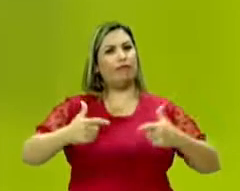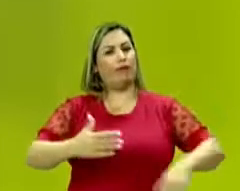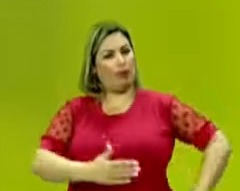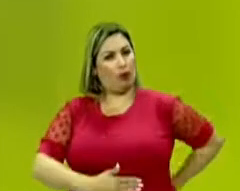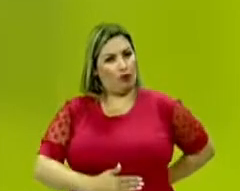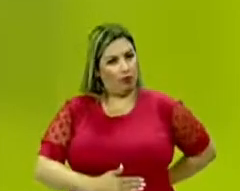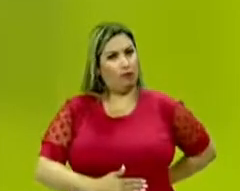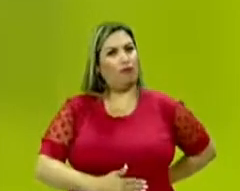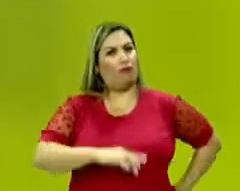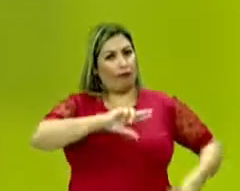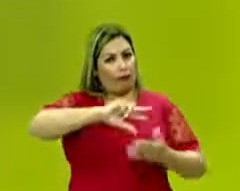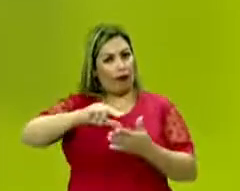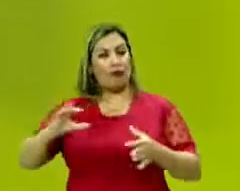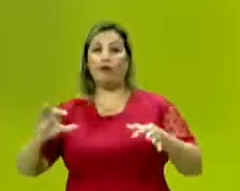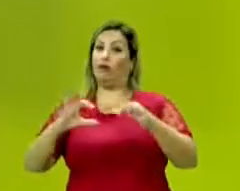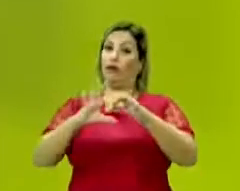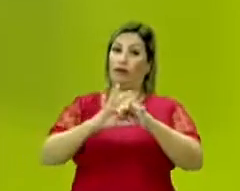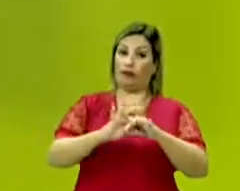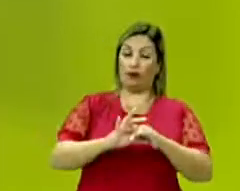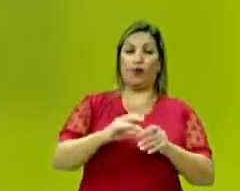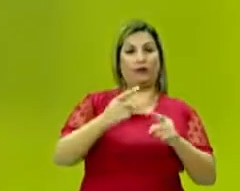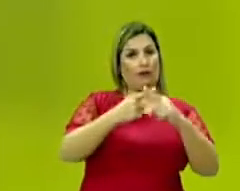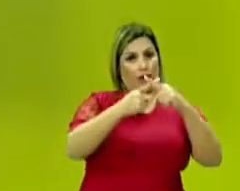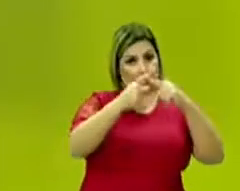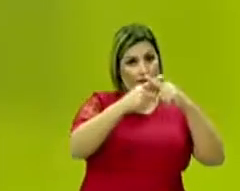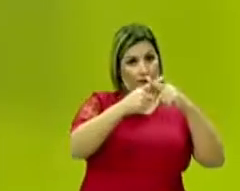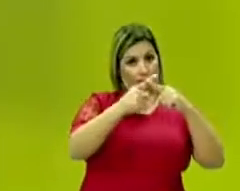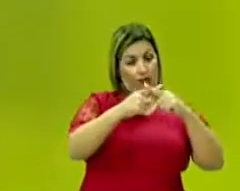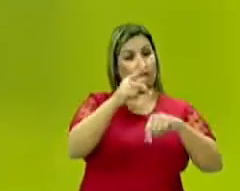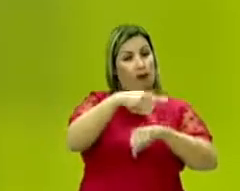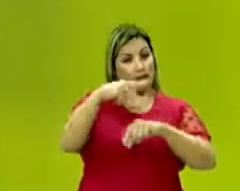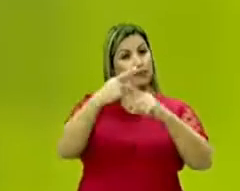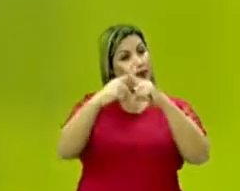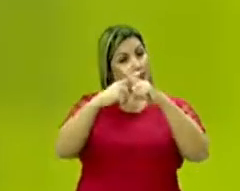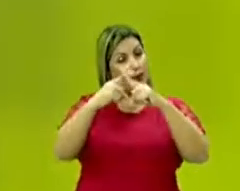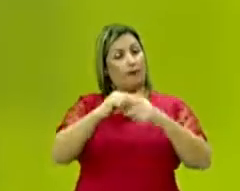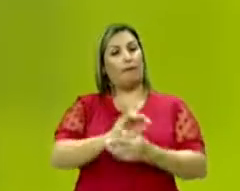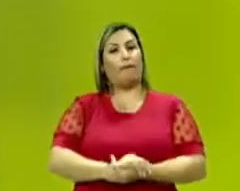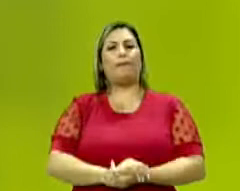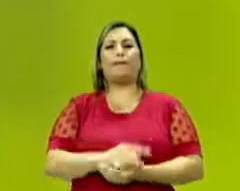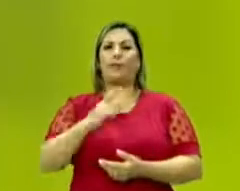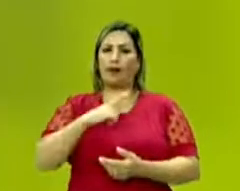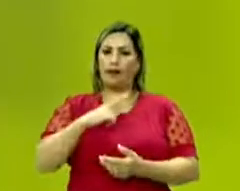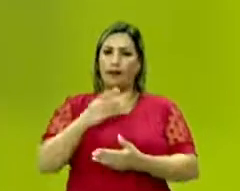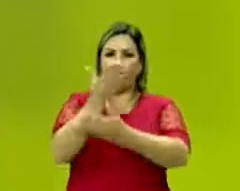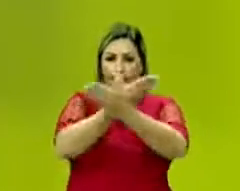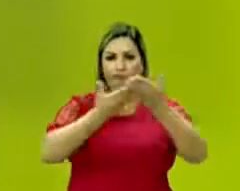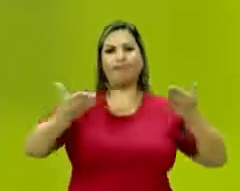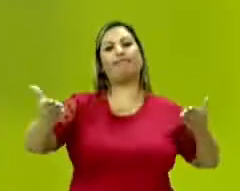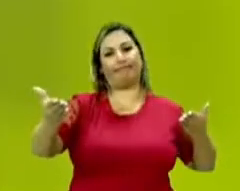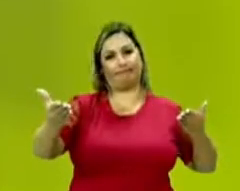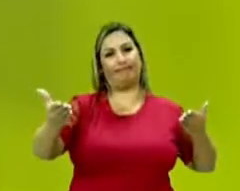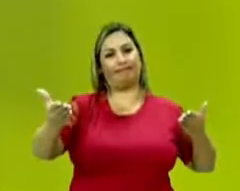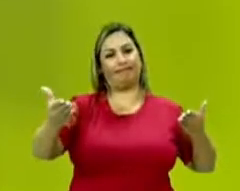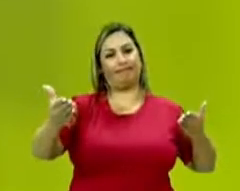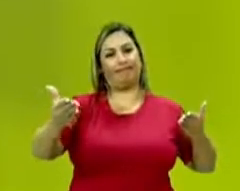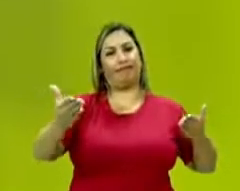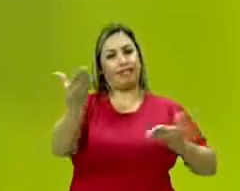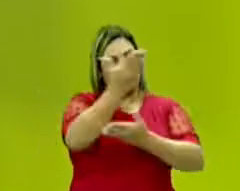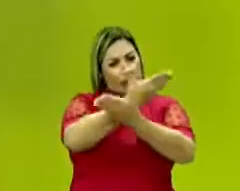se mantendo vinculados à Inglaterra, tendo, então, trasladado, transferido,